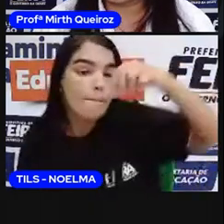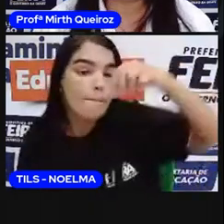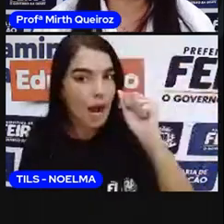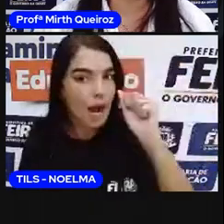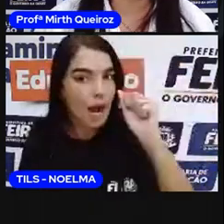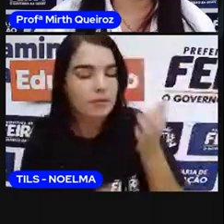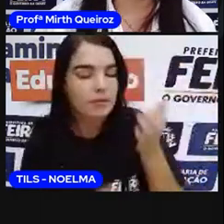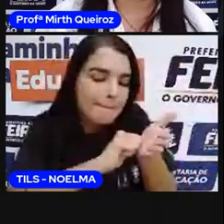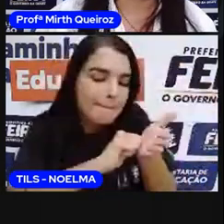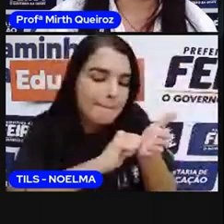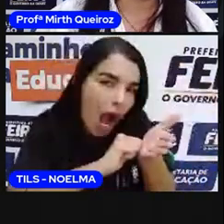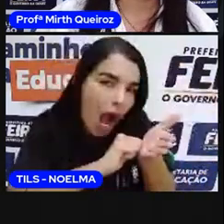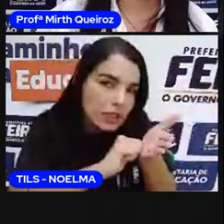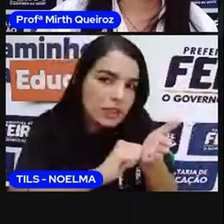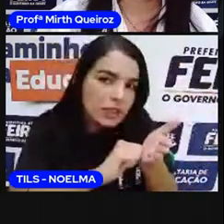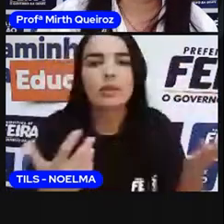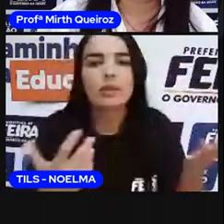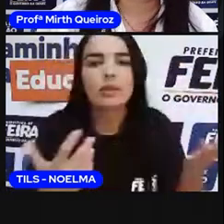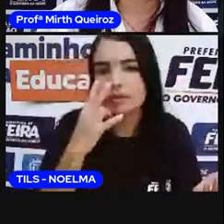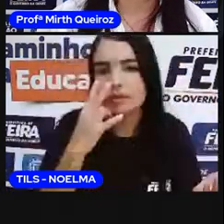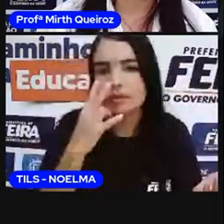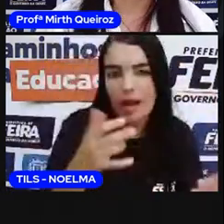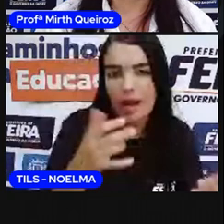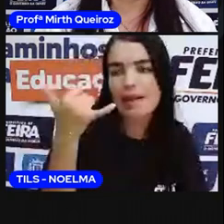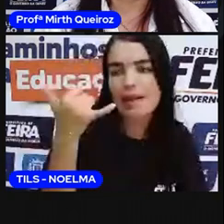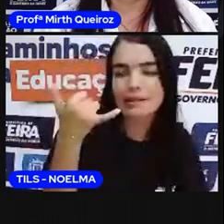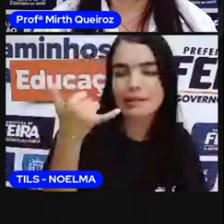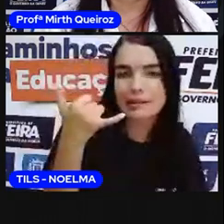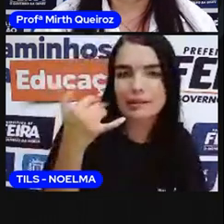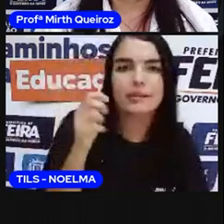borracha, a caneta.